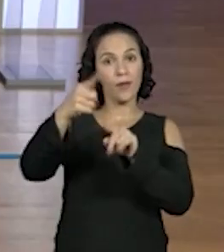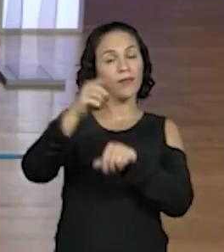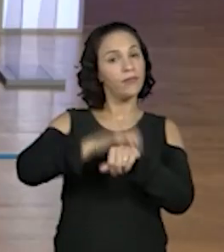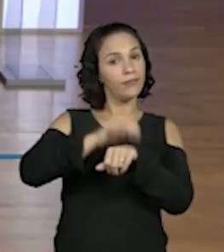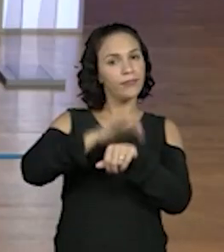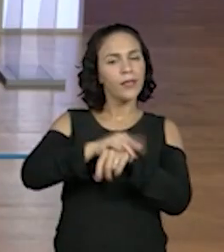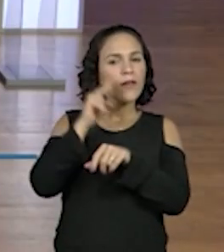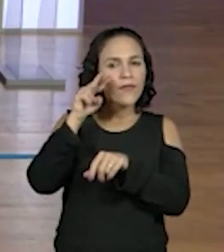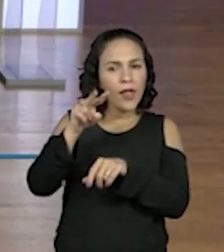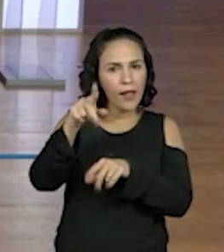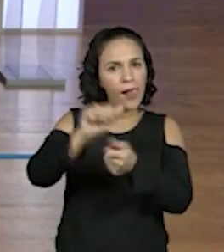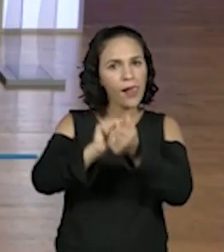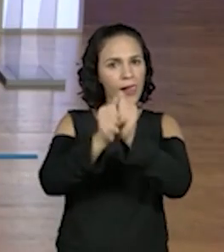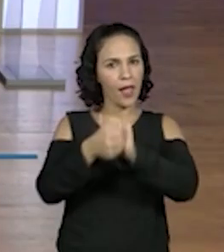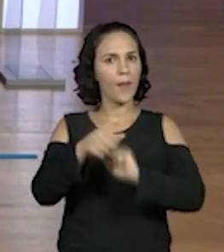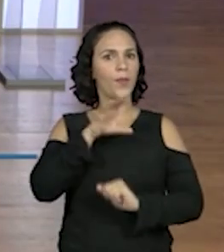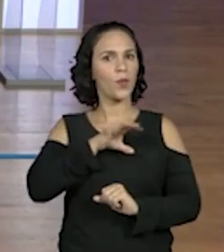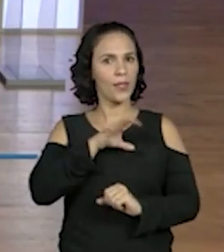Temos lá.